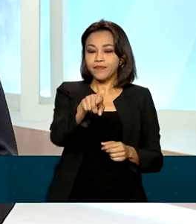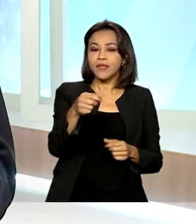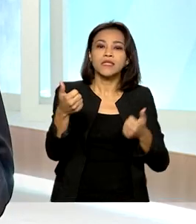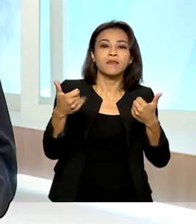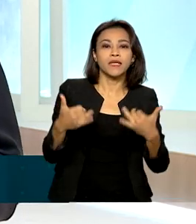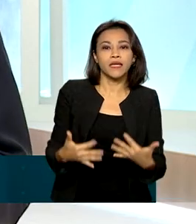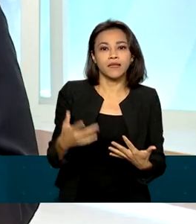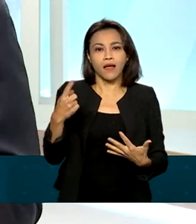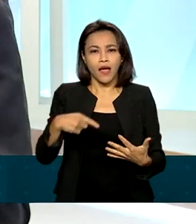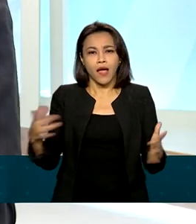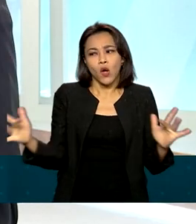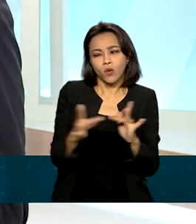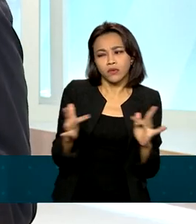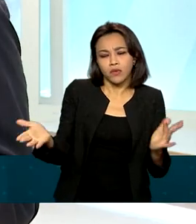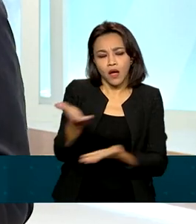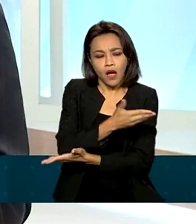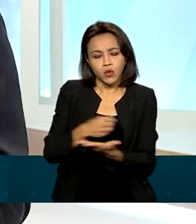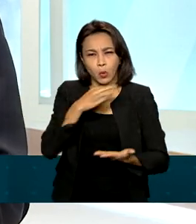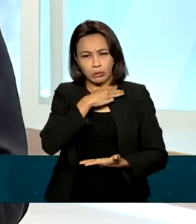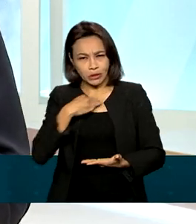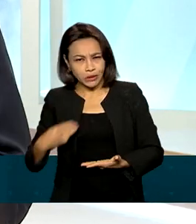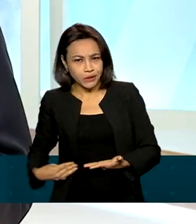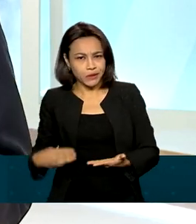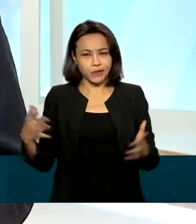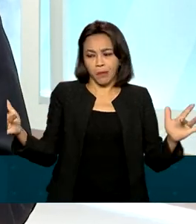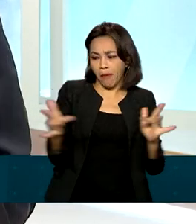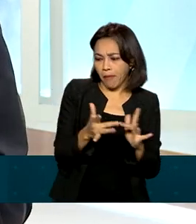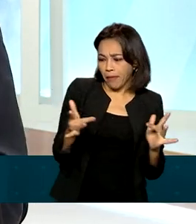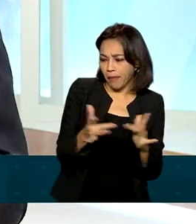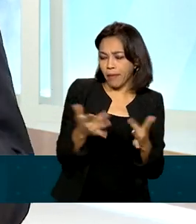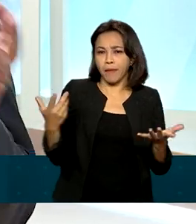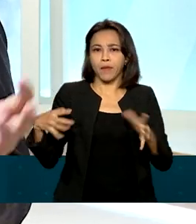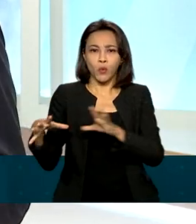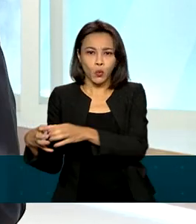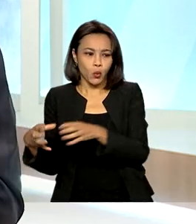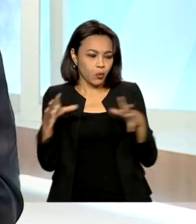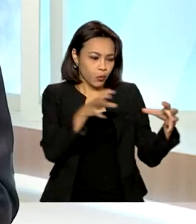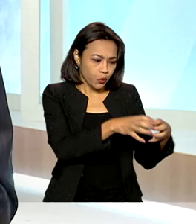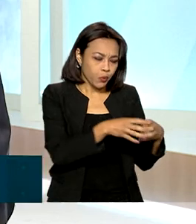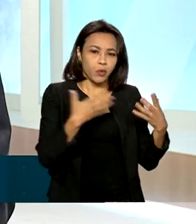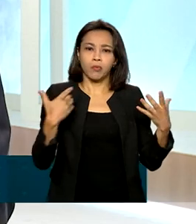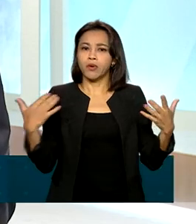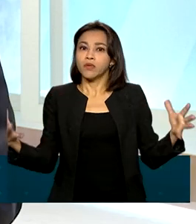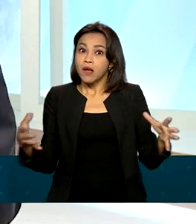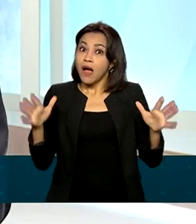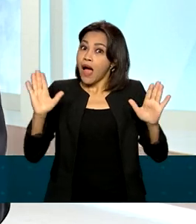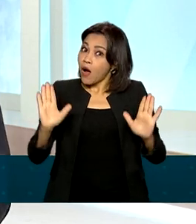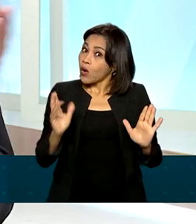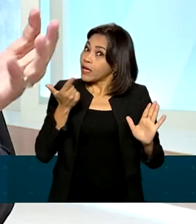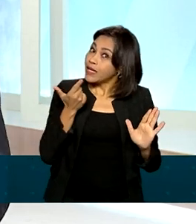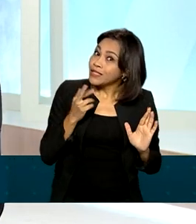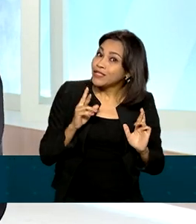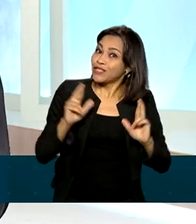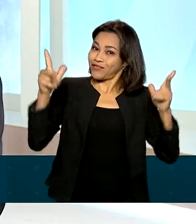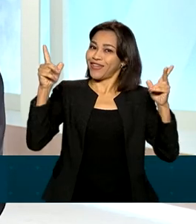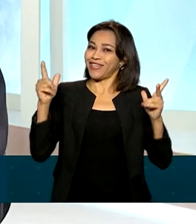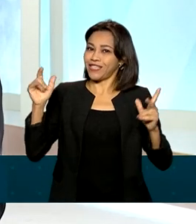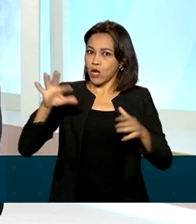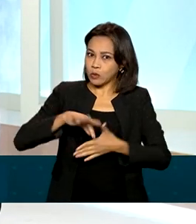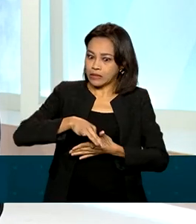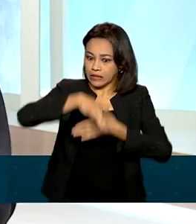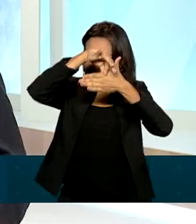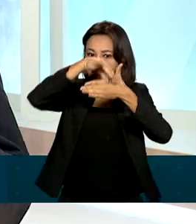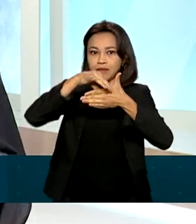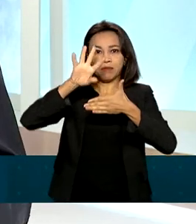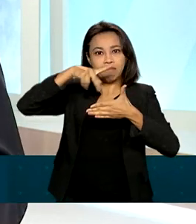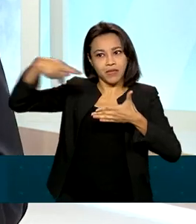relação via ministro ou via uma delegação diplomática, ou via uma negociação global, como é o caso da Organização Mundial do Comércio. Outra coisa são os líderes se